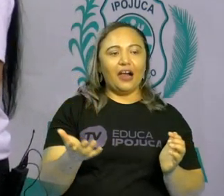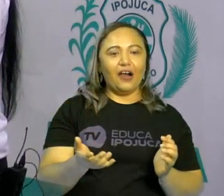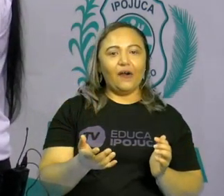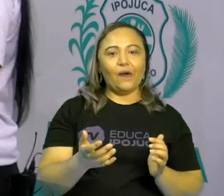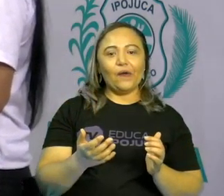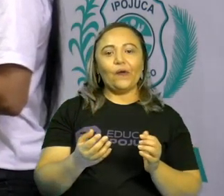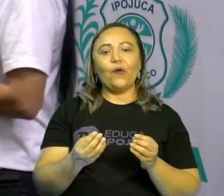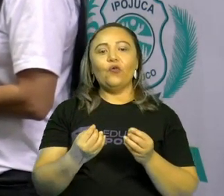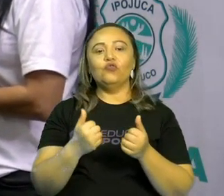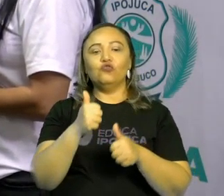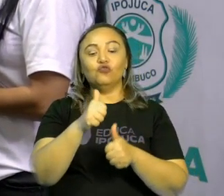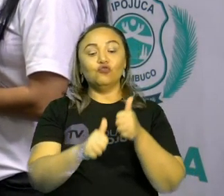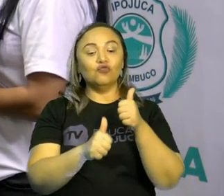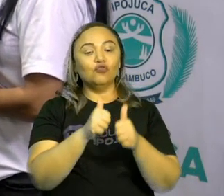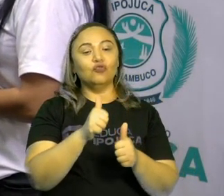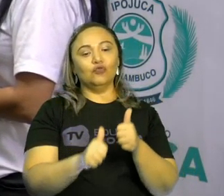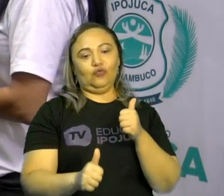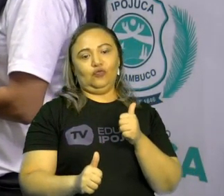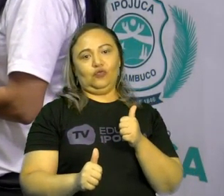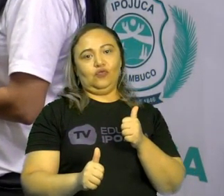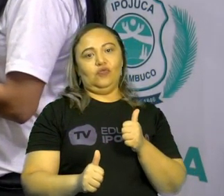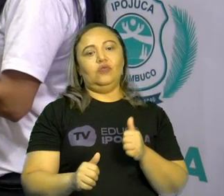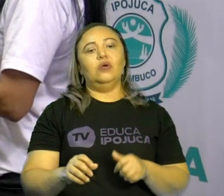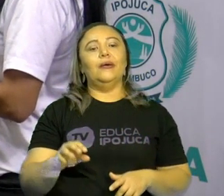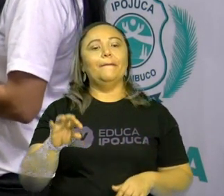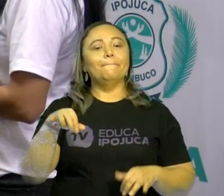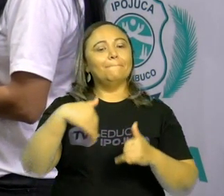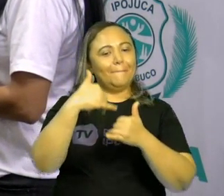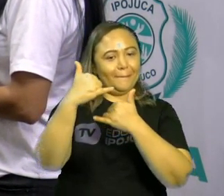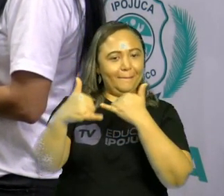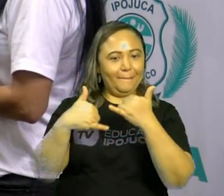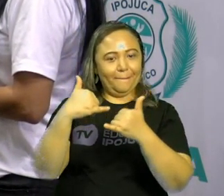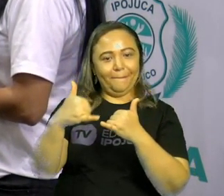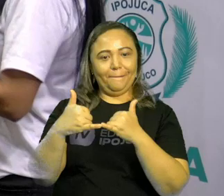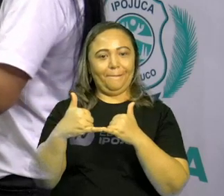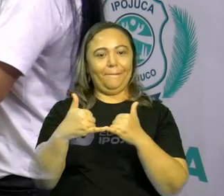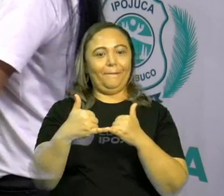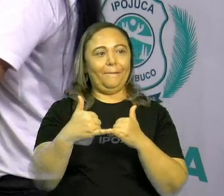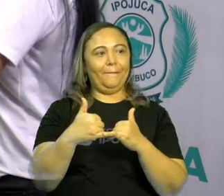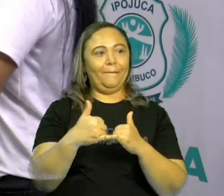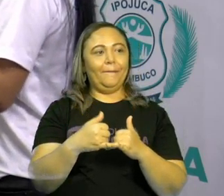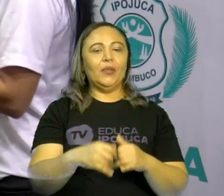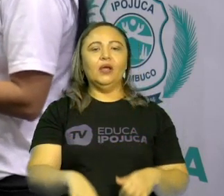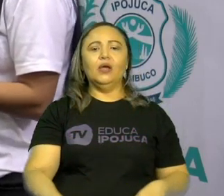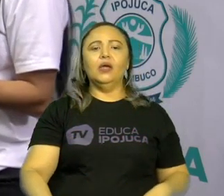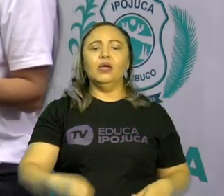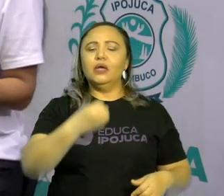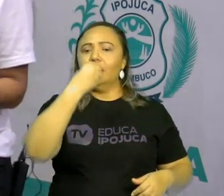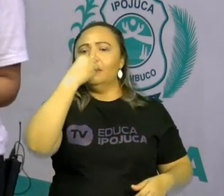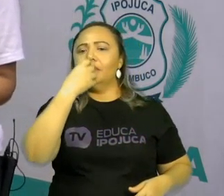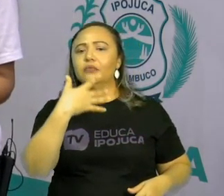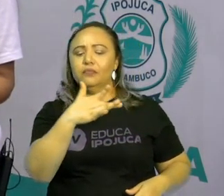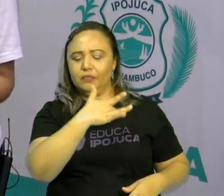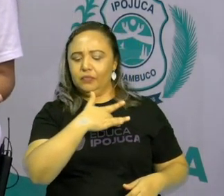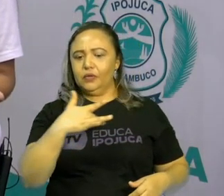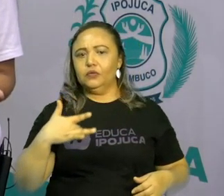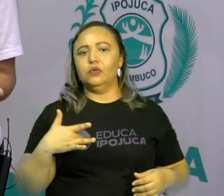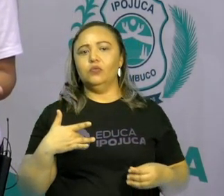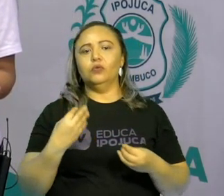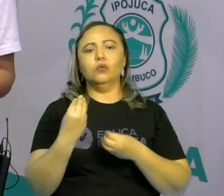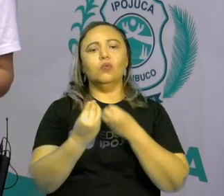Como os jogos e as brincadeiras fazem parte, fazem bem para a nossa saúde.